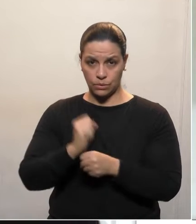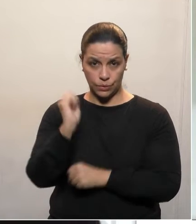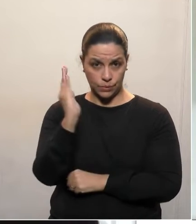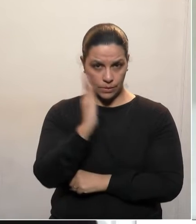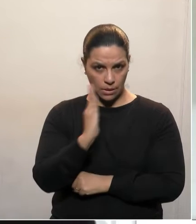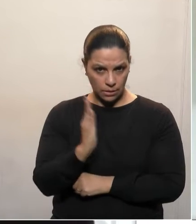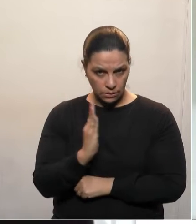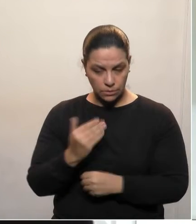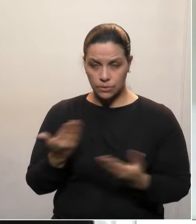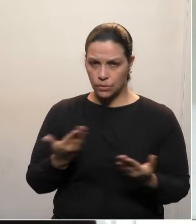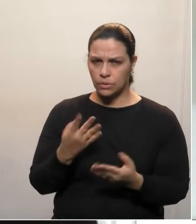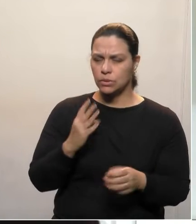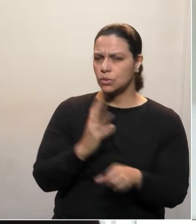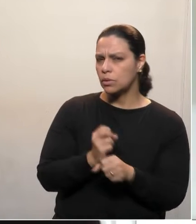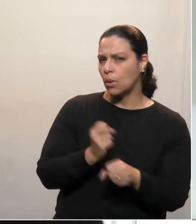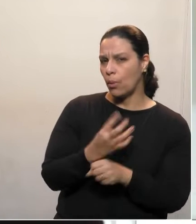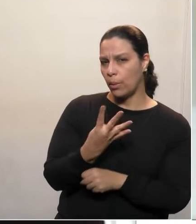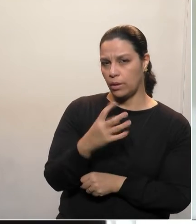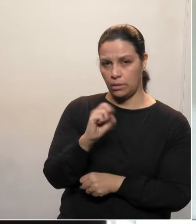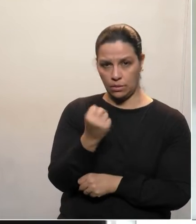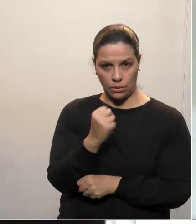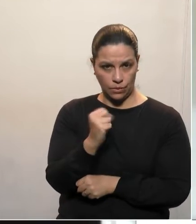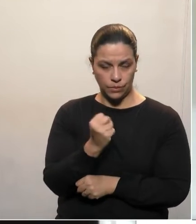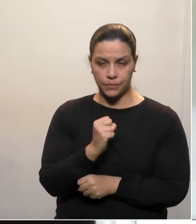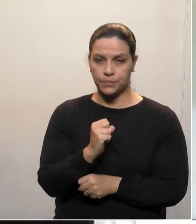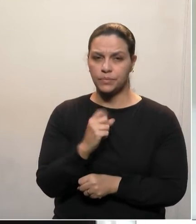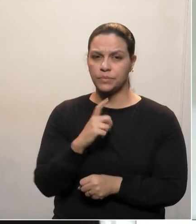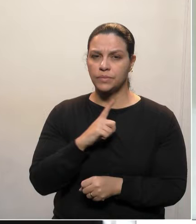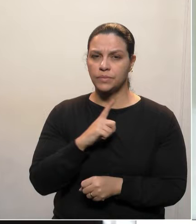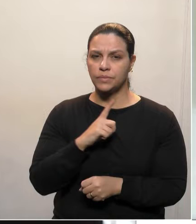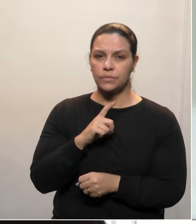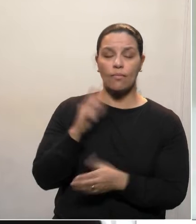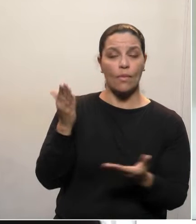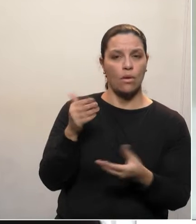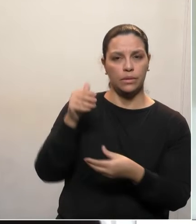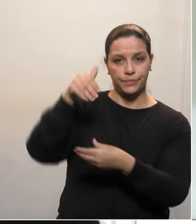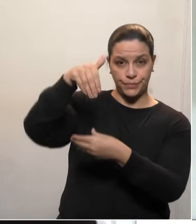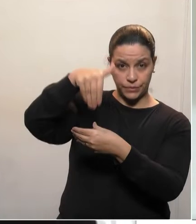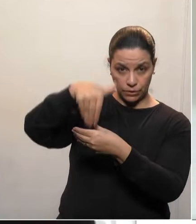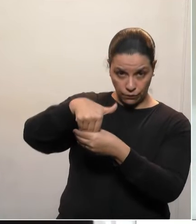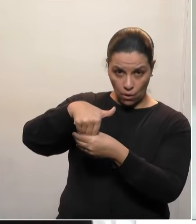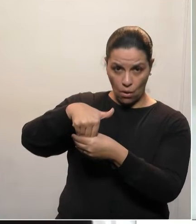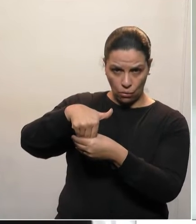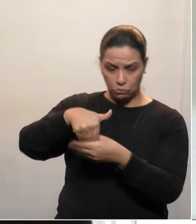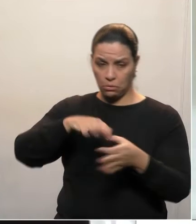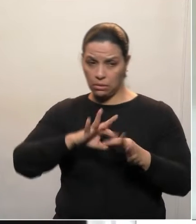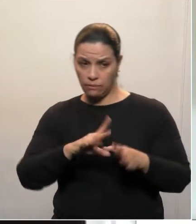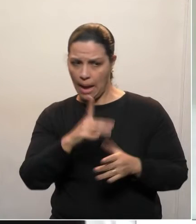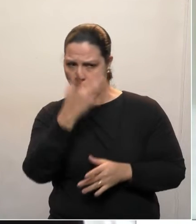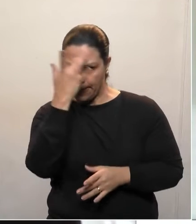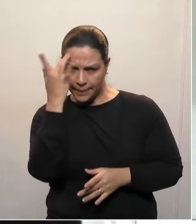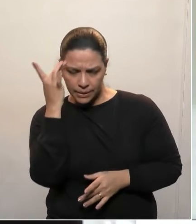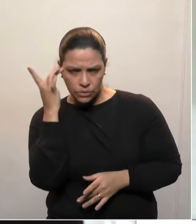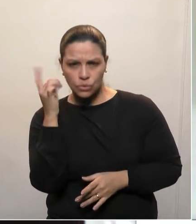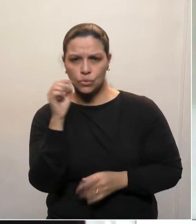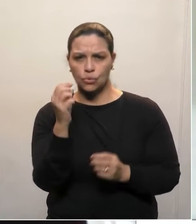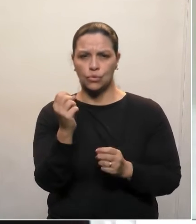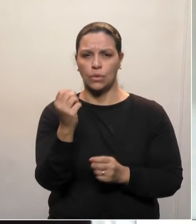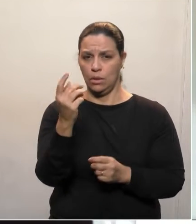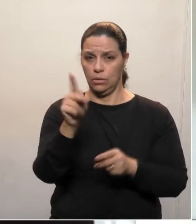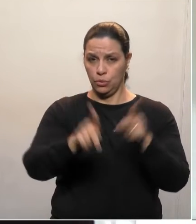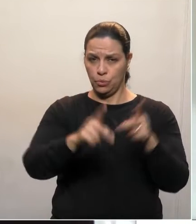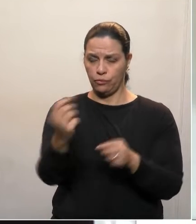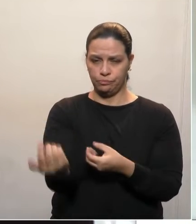48 anos de eleição livre, onde a população pôde